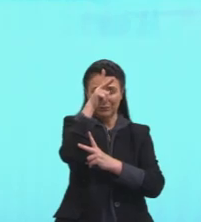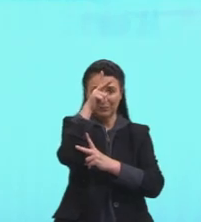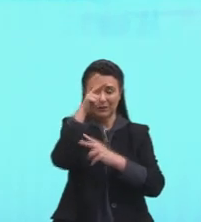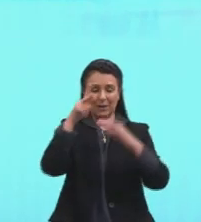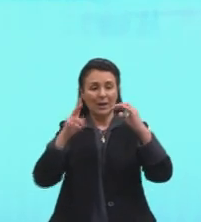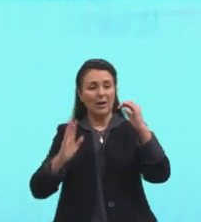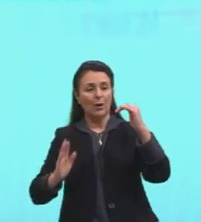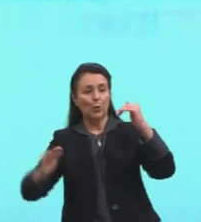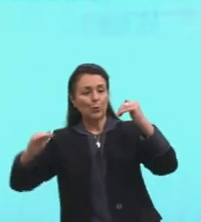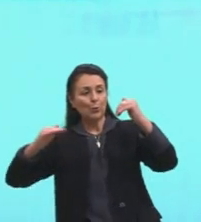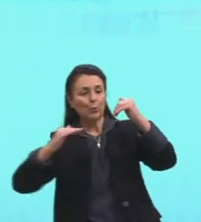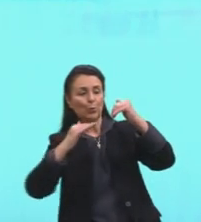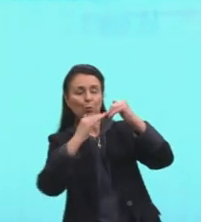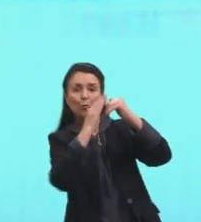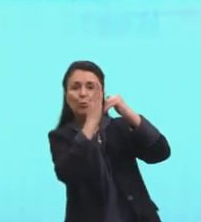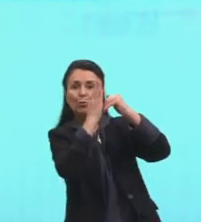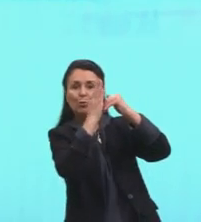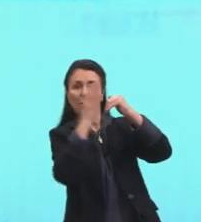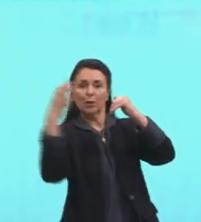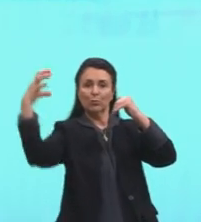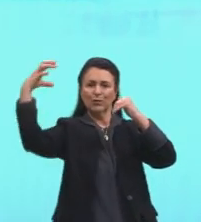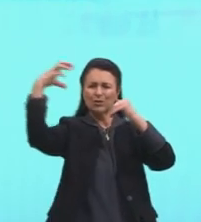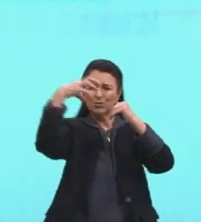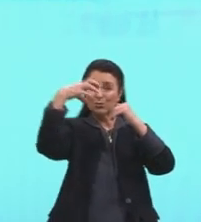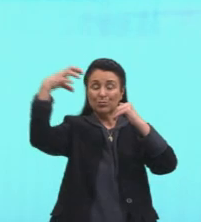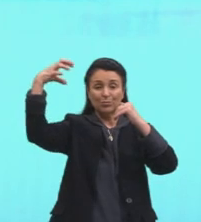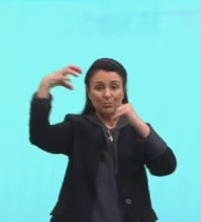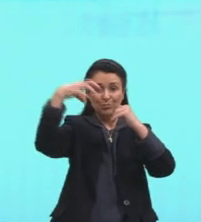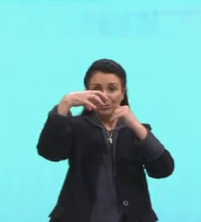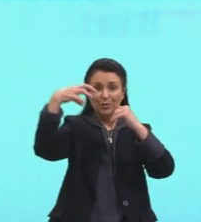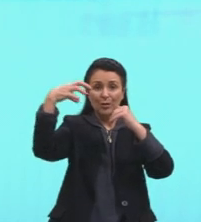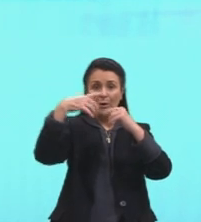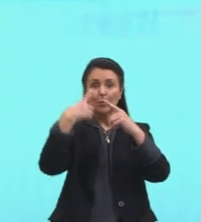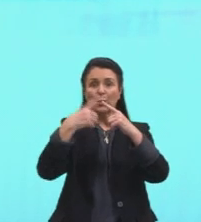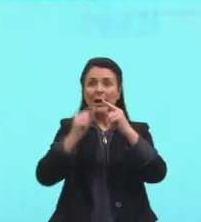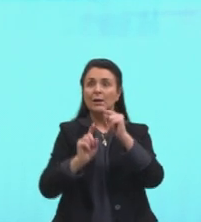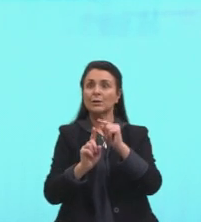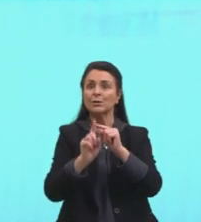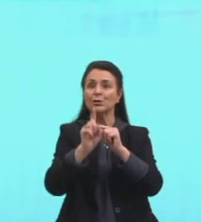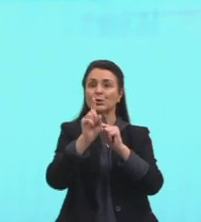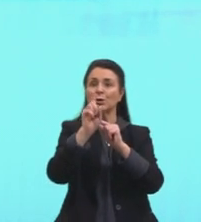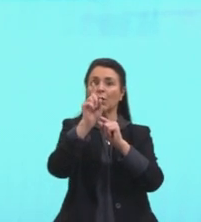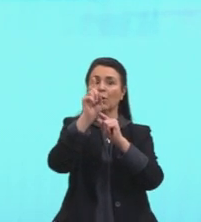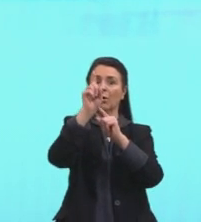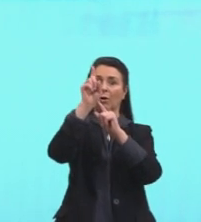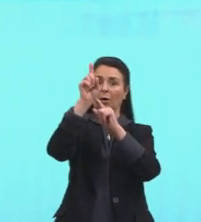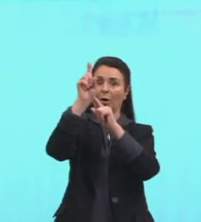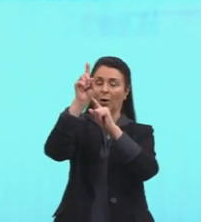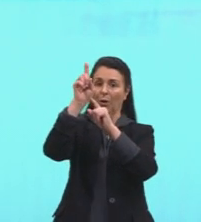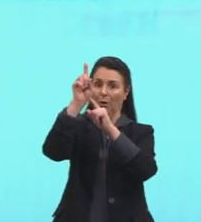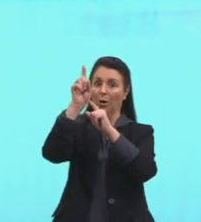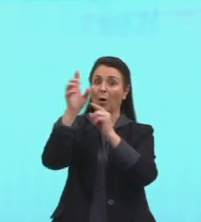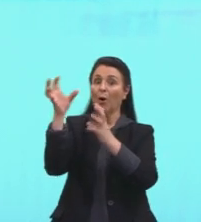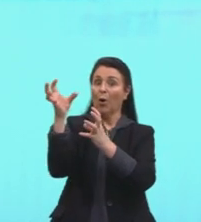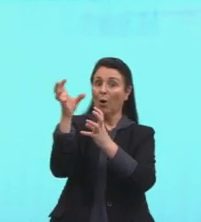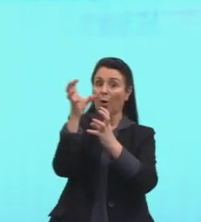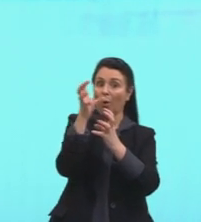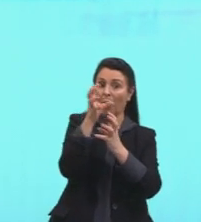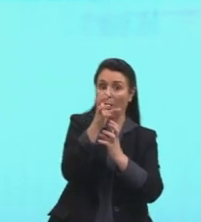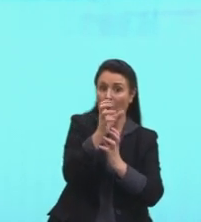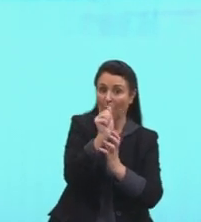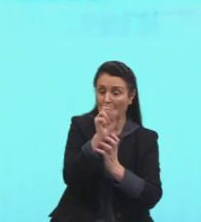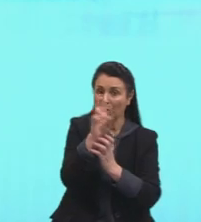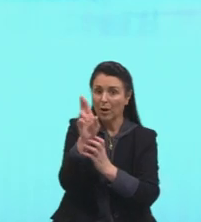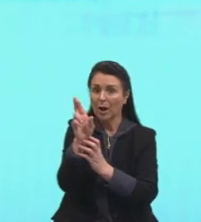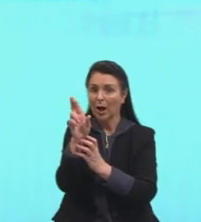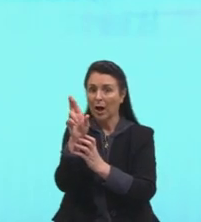desse relevo, vai chover, porque, né, vai chover, porque vai subir, vai acender, quando acender, vai, essa